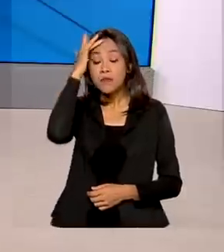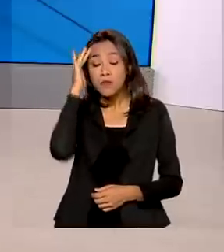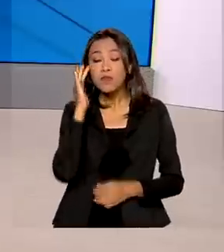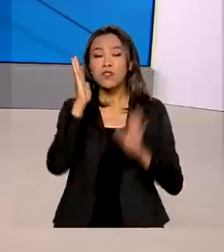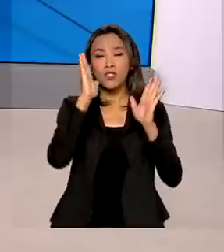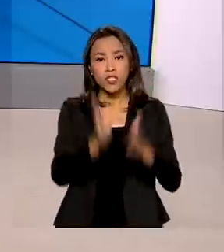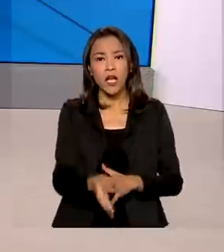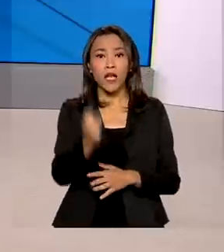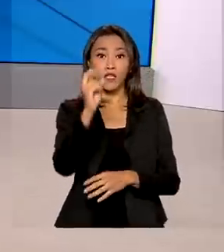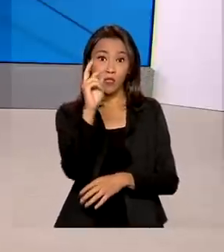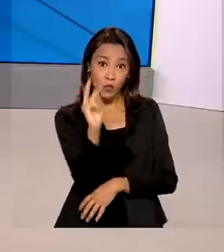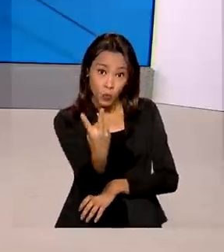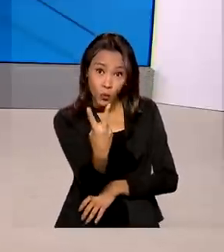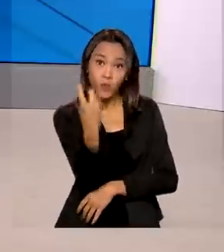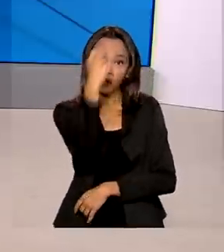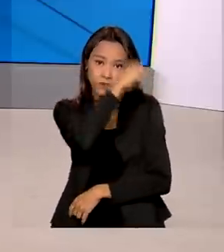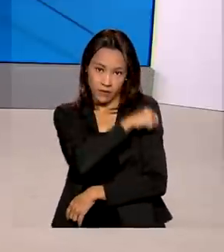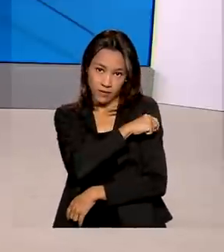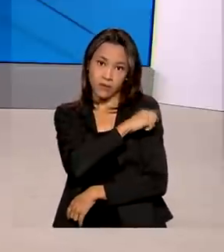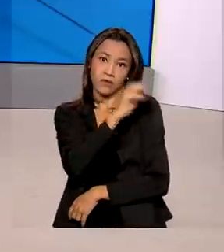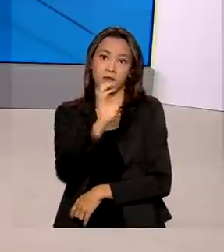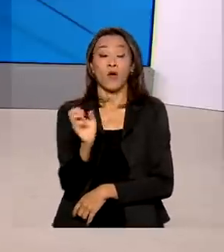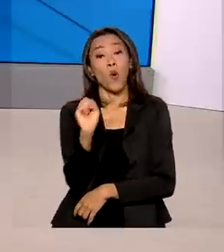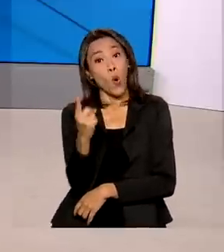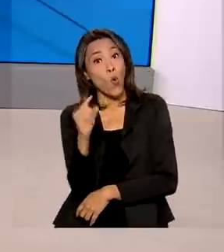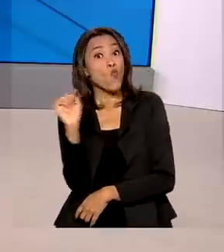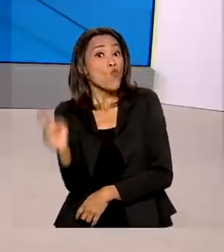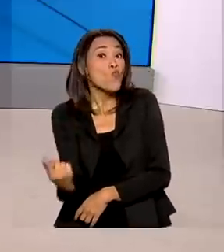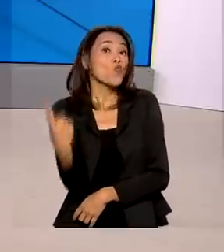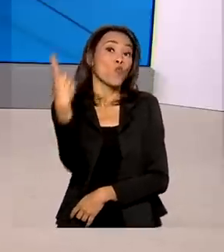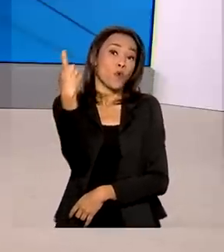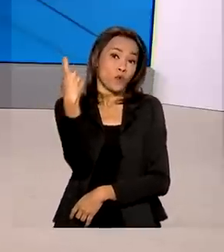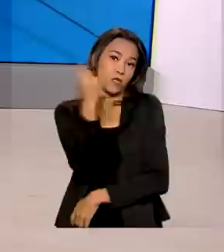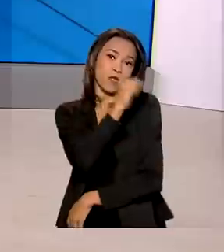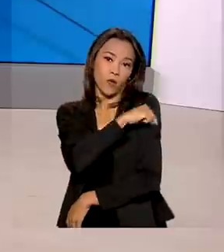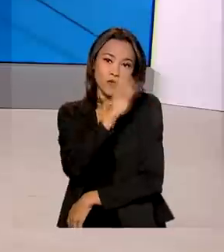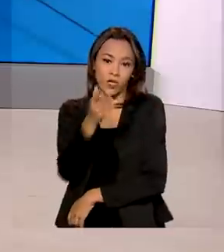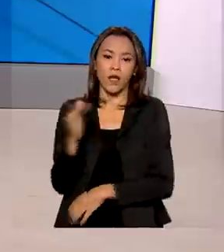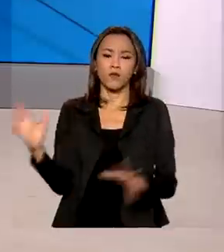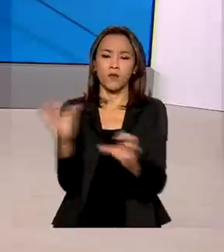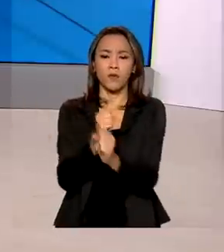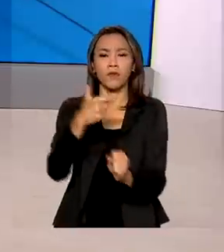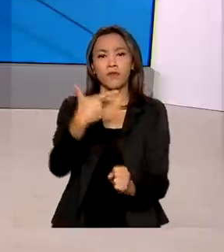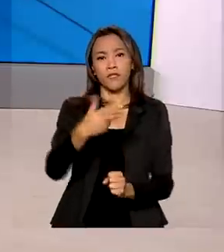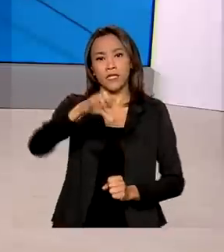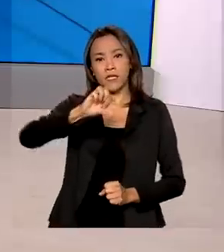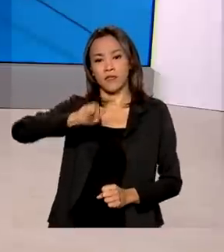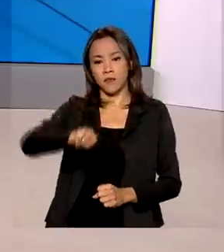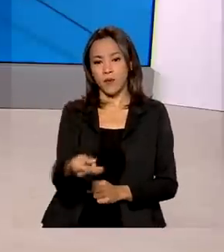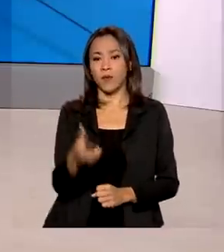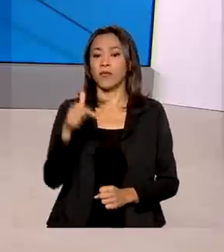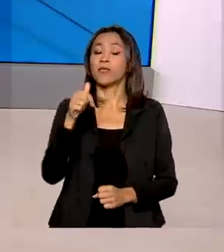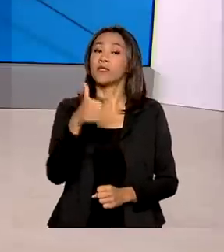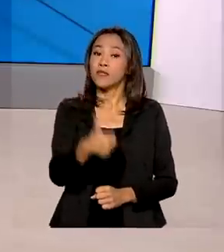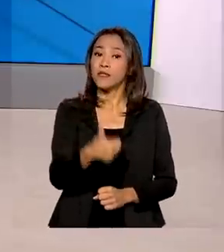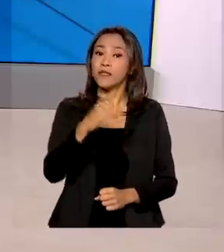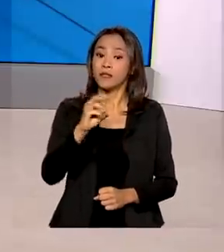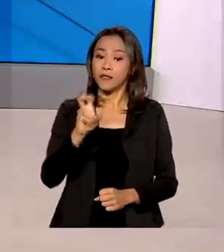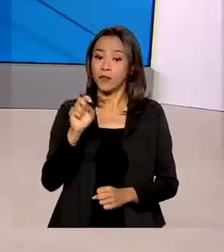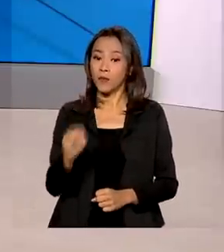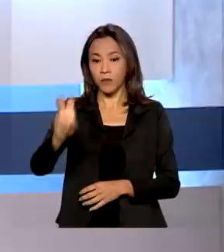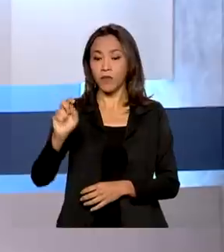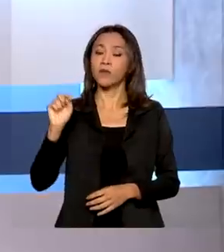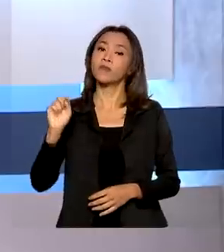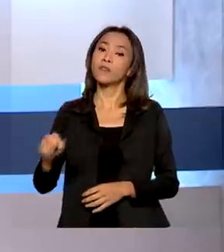completaram a imunização com a segunda dose ou tomaram a dose única já são 26 milhões 105 mil 125.